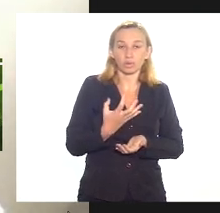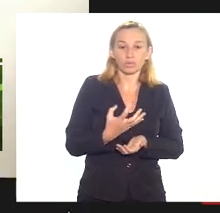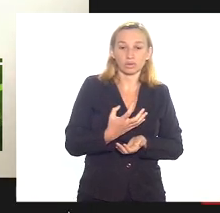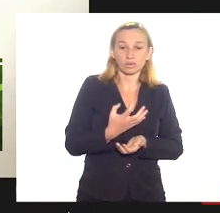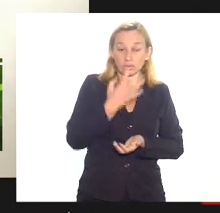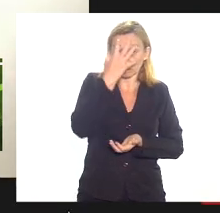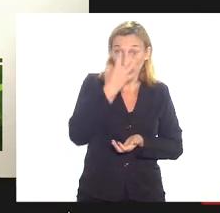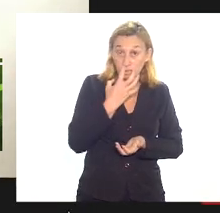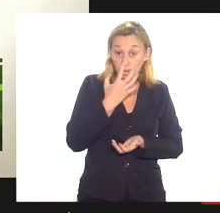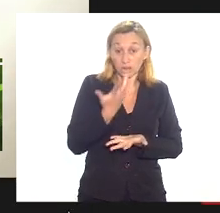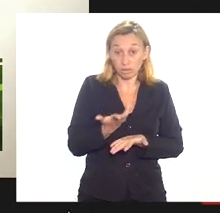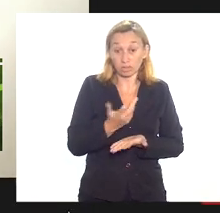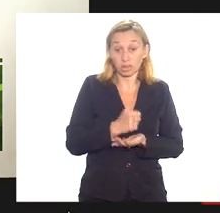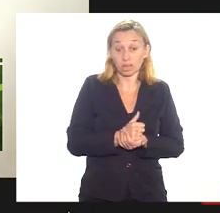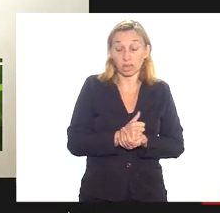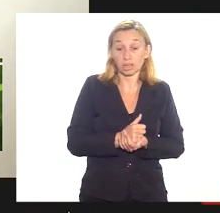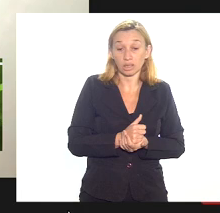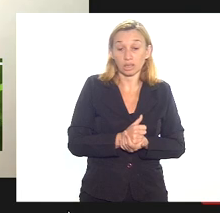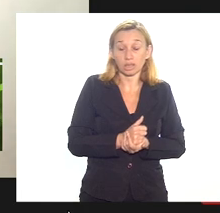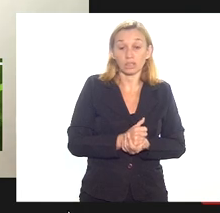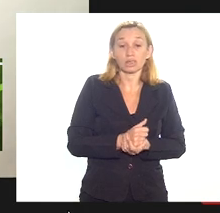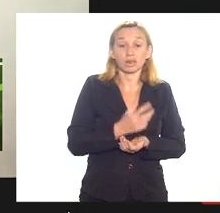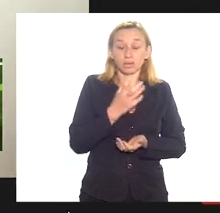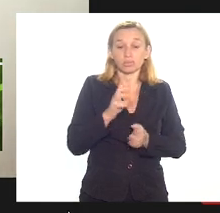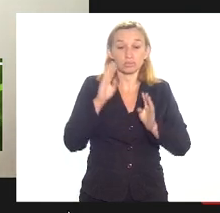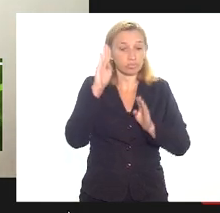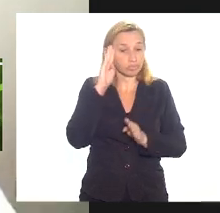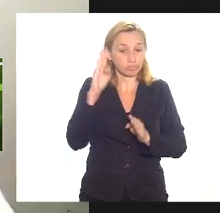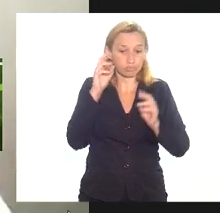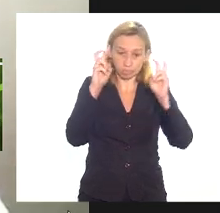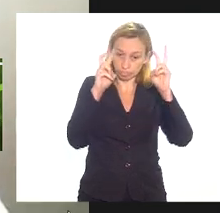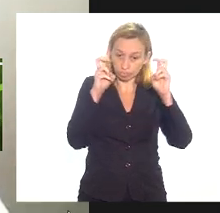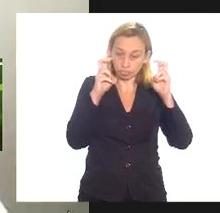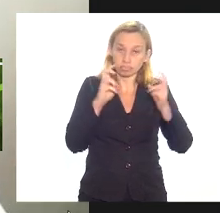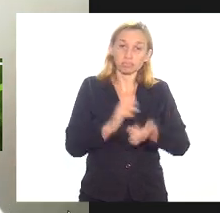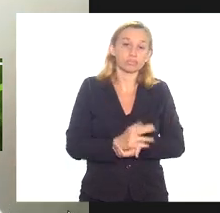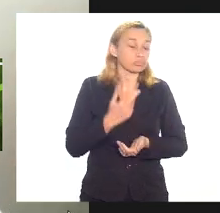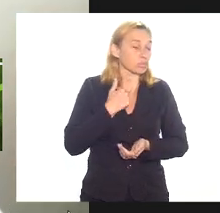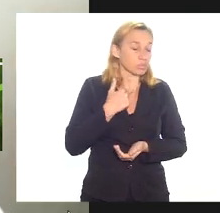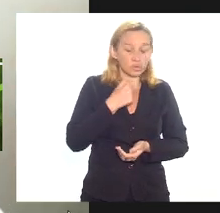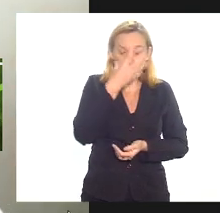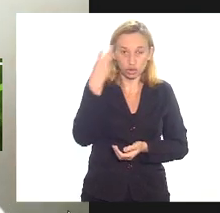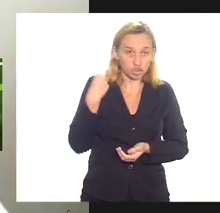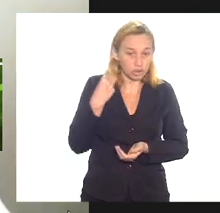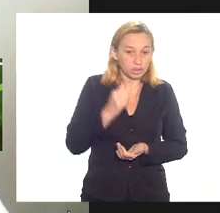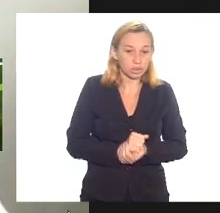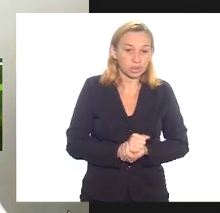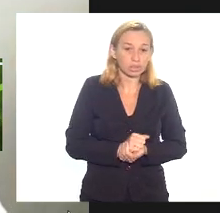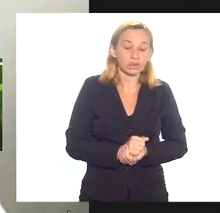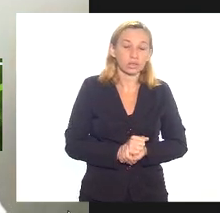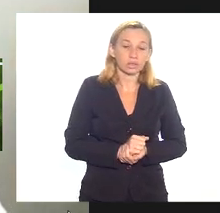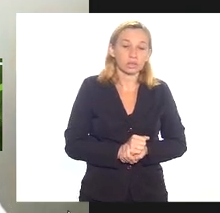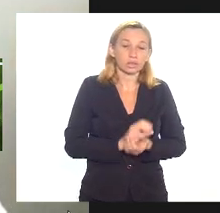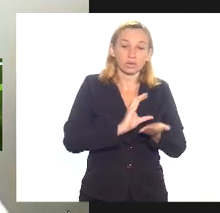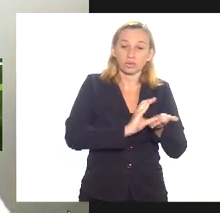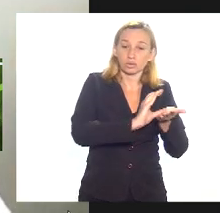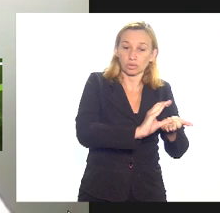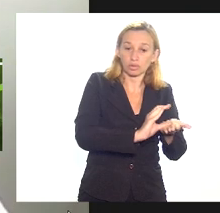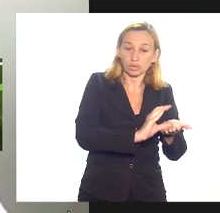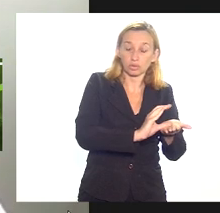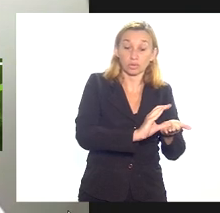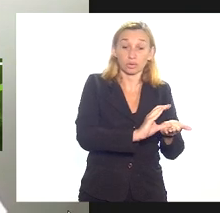então isso é um tema central não podemos deixar que os bens do Rio de Janeiro